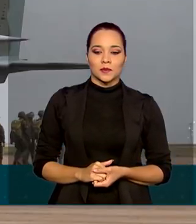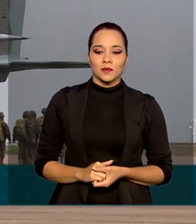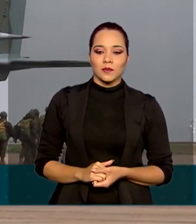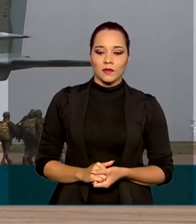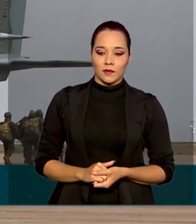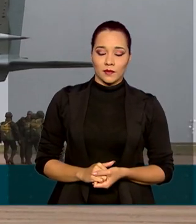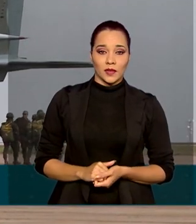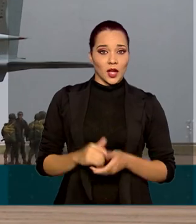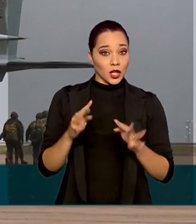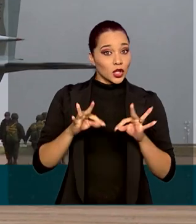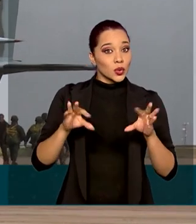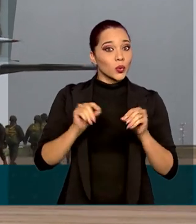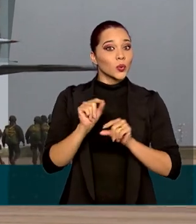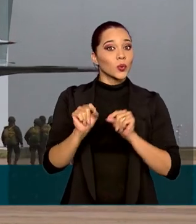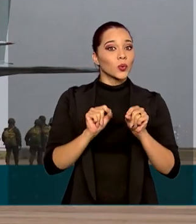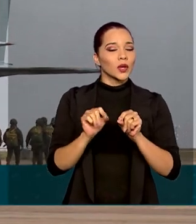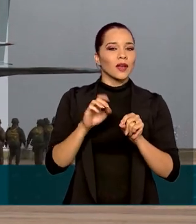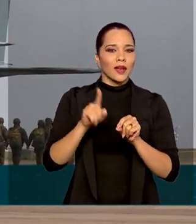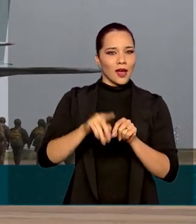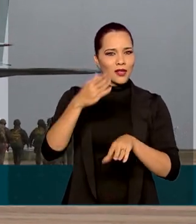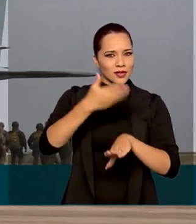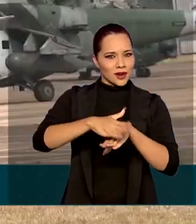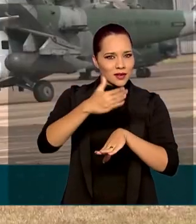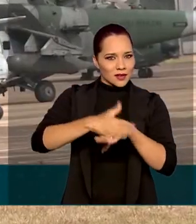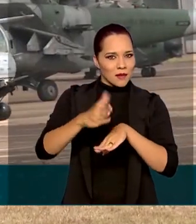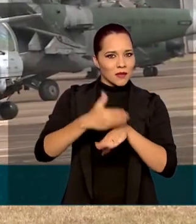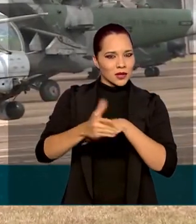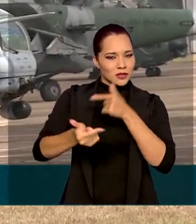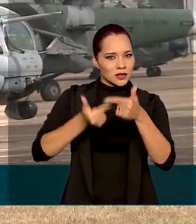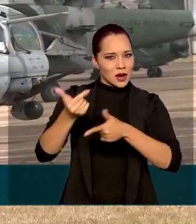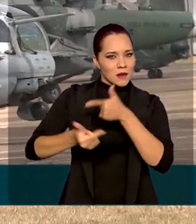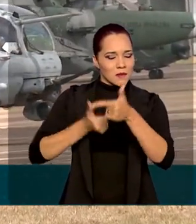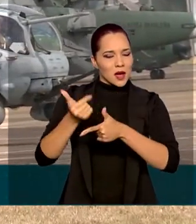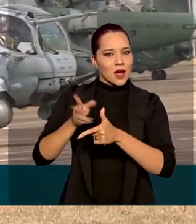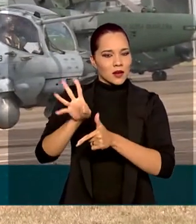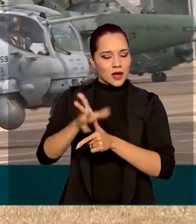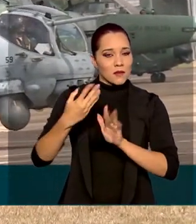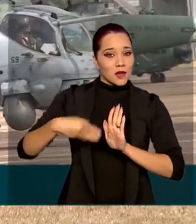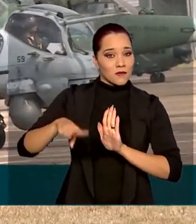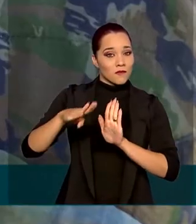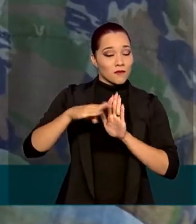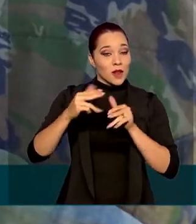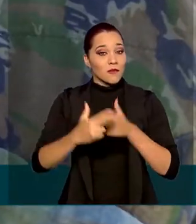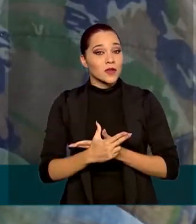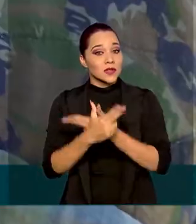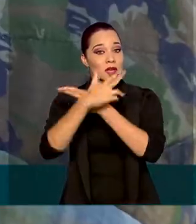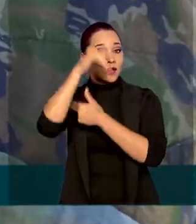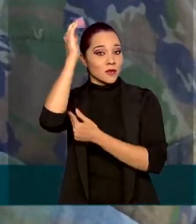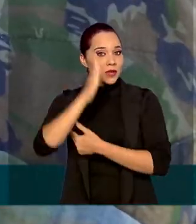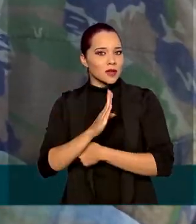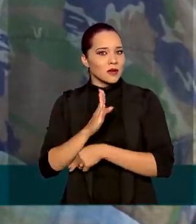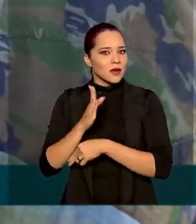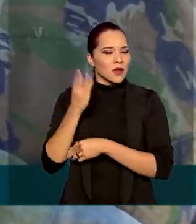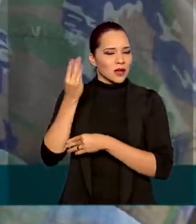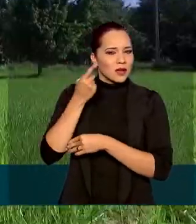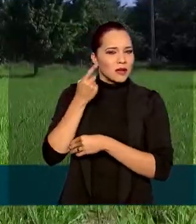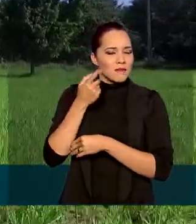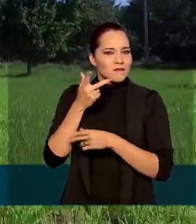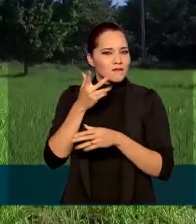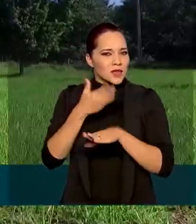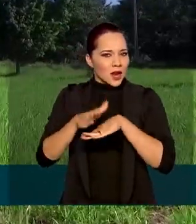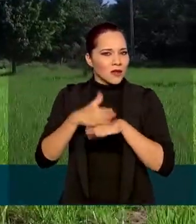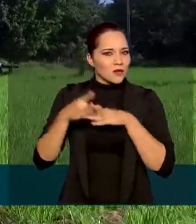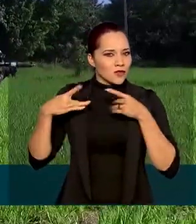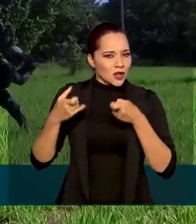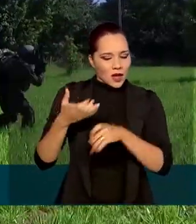Tudo faz parte de um exercício operacional conduzido pela Força Aérea Brasileira, que simula cenários de guerra e